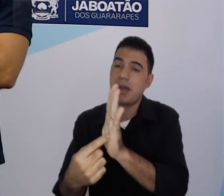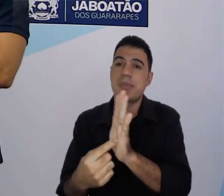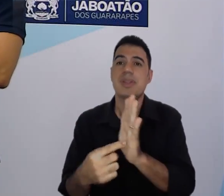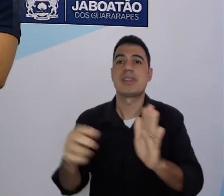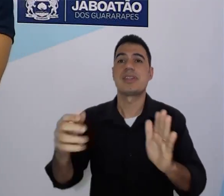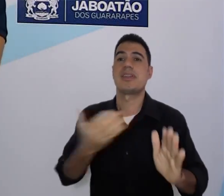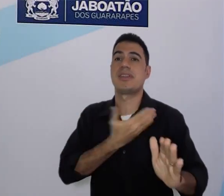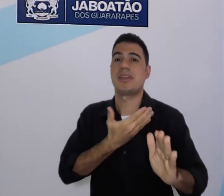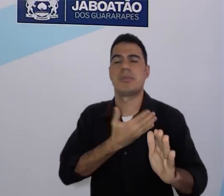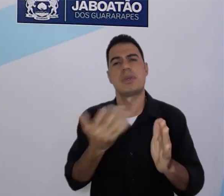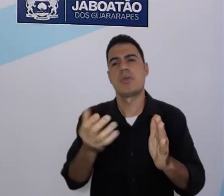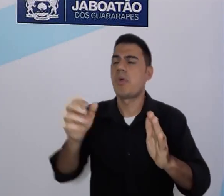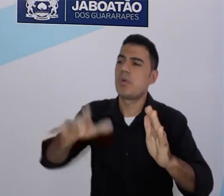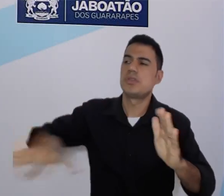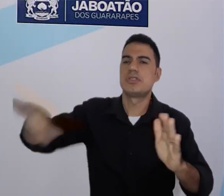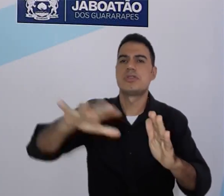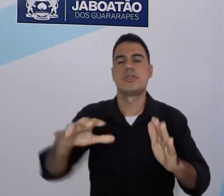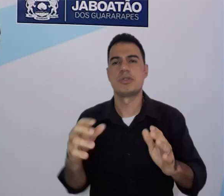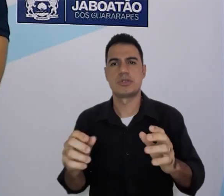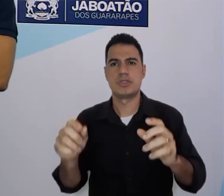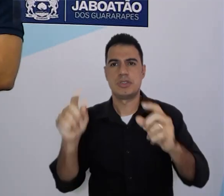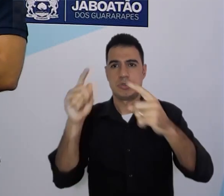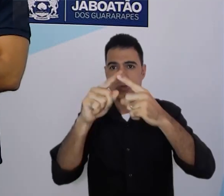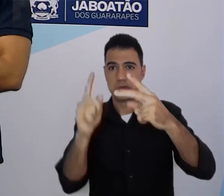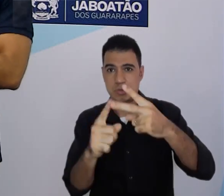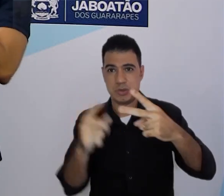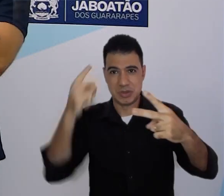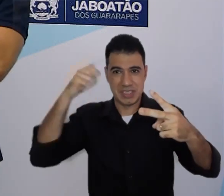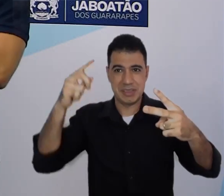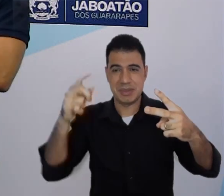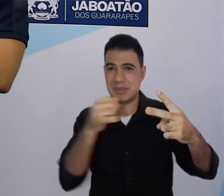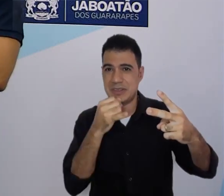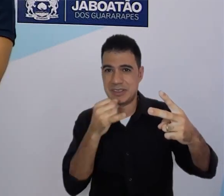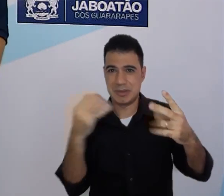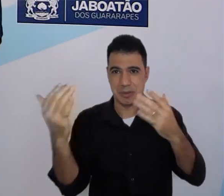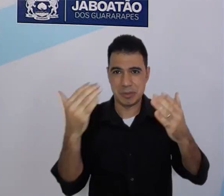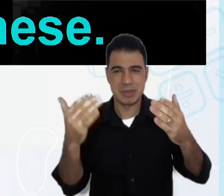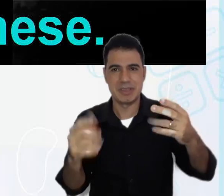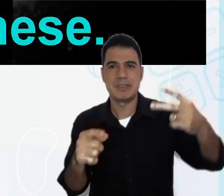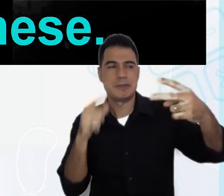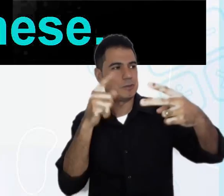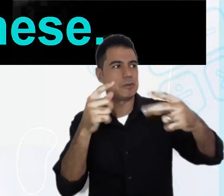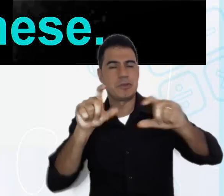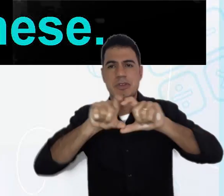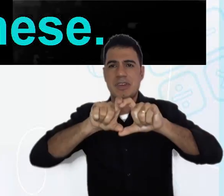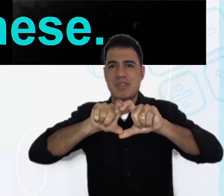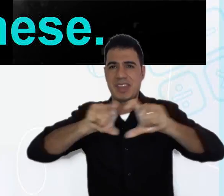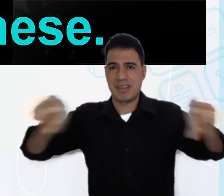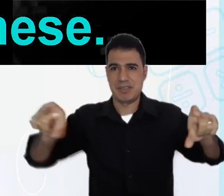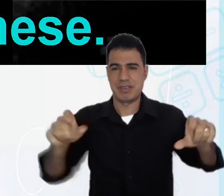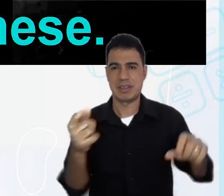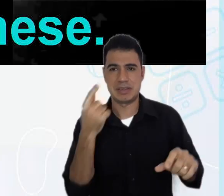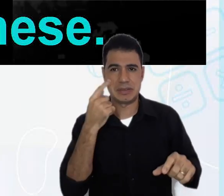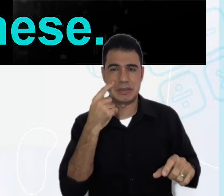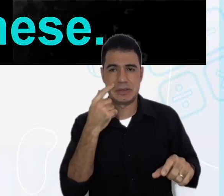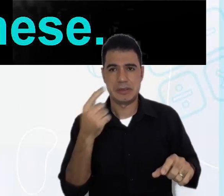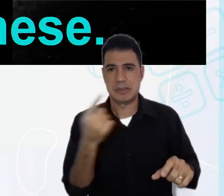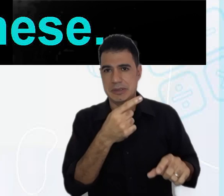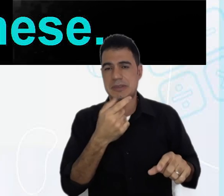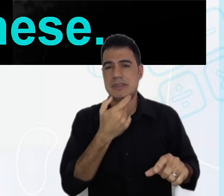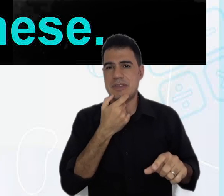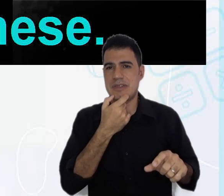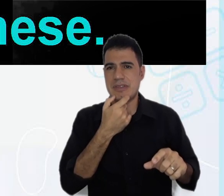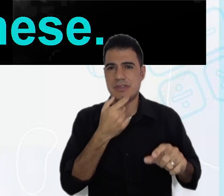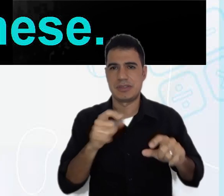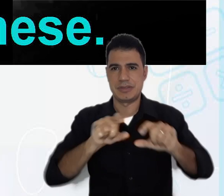tanto do Seia quanto do Shun, né? Por exemplo, essa do Seia. Quando o